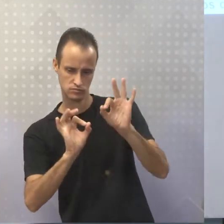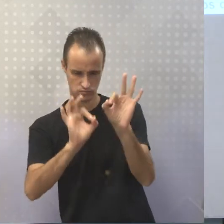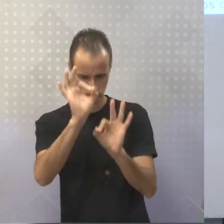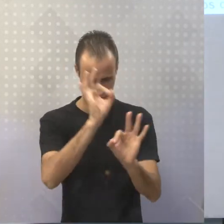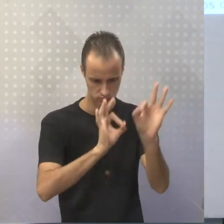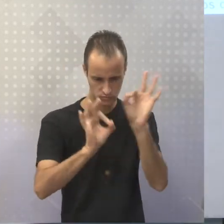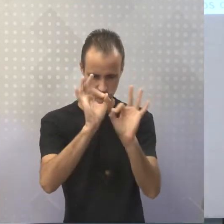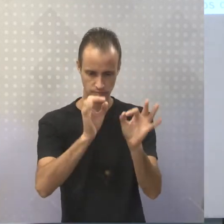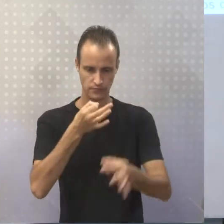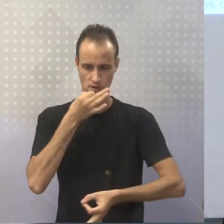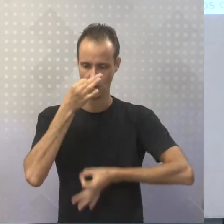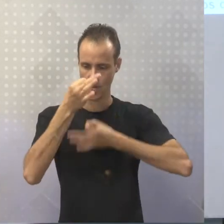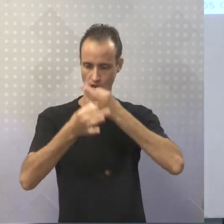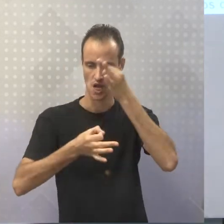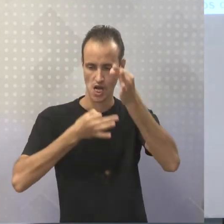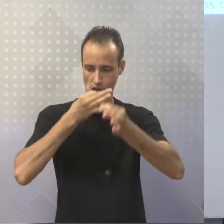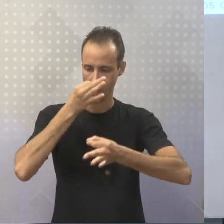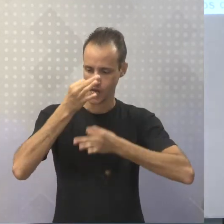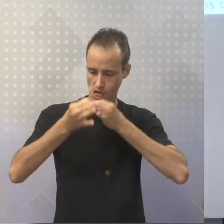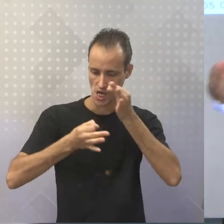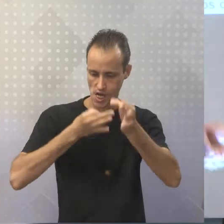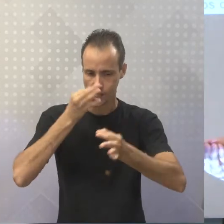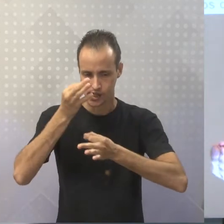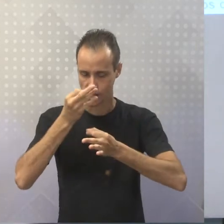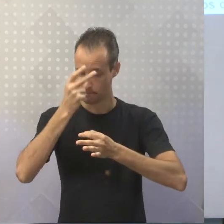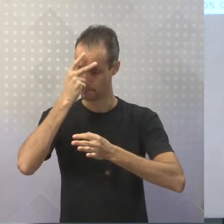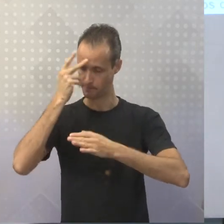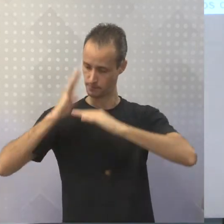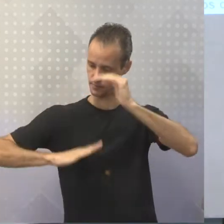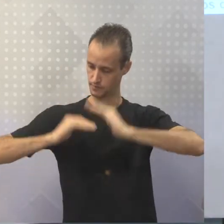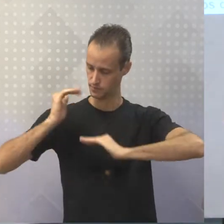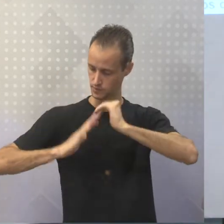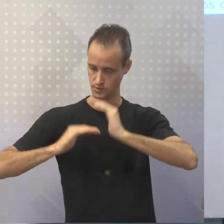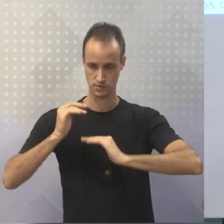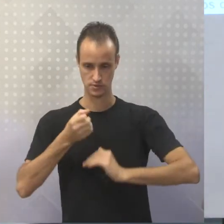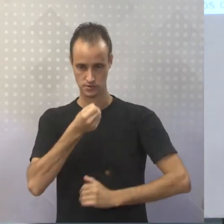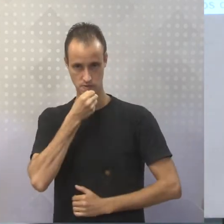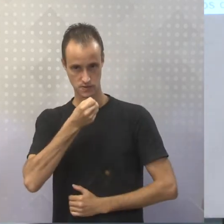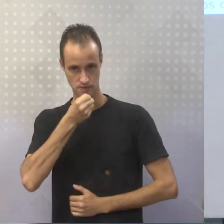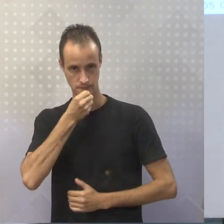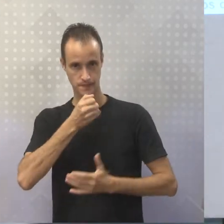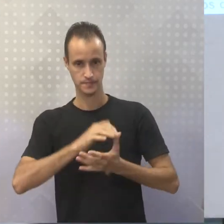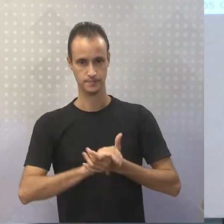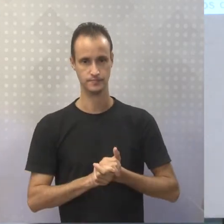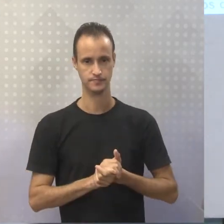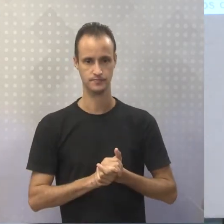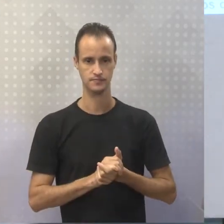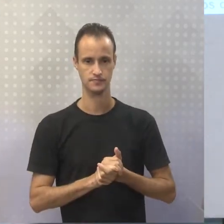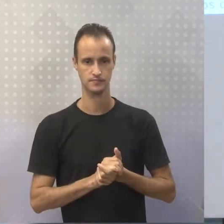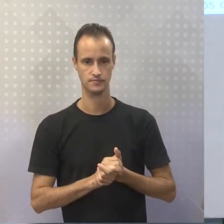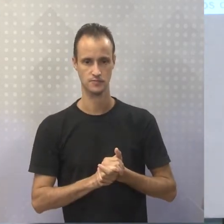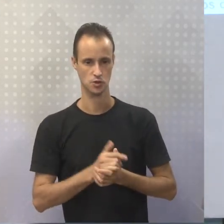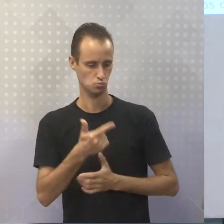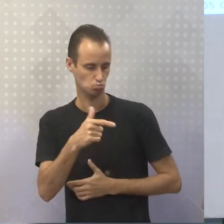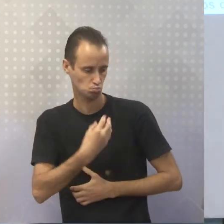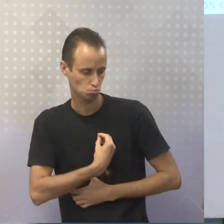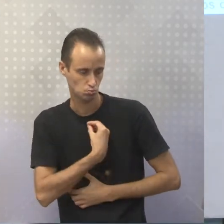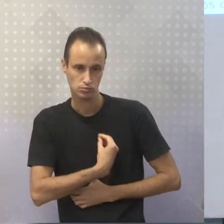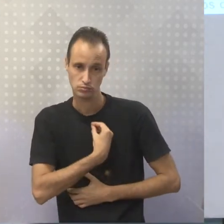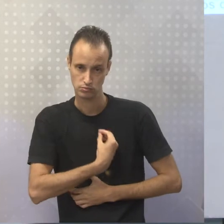da argumentação. A construção da opinião de quem escreve, a opinião do repórter. Isso não vai existir